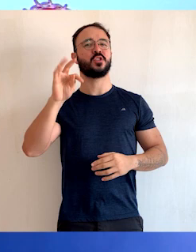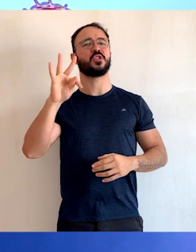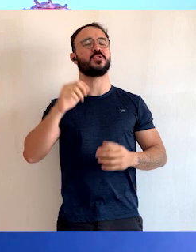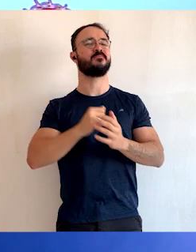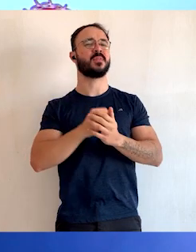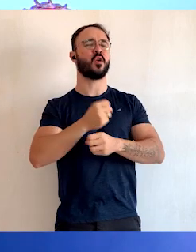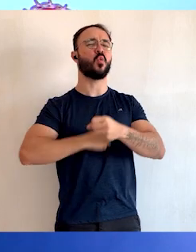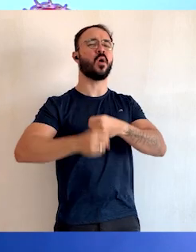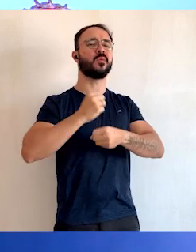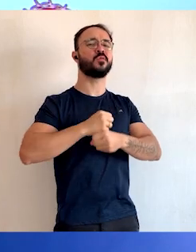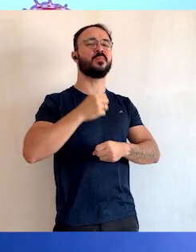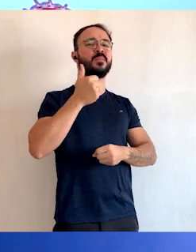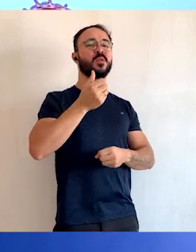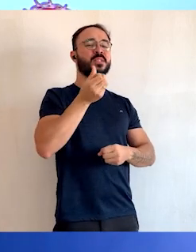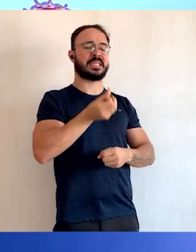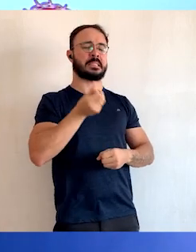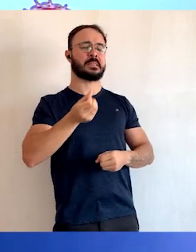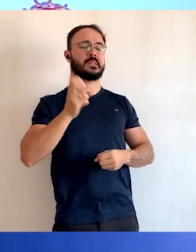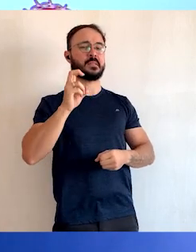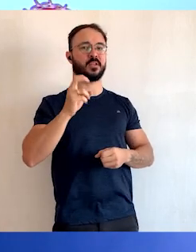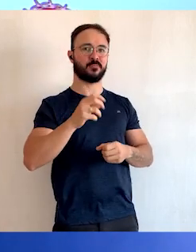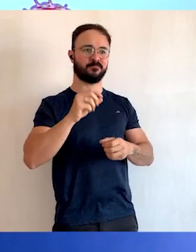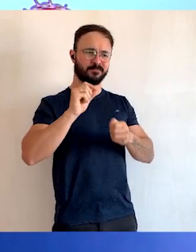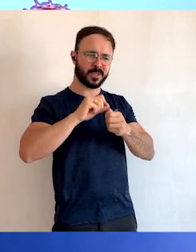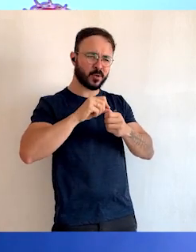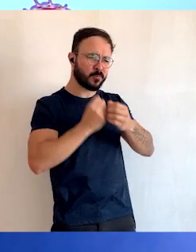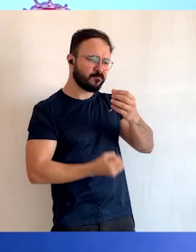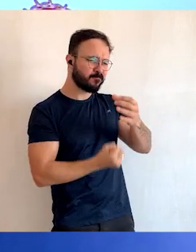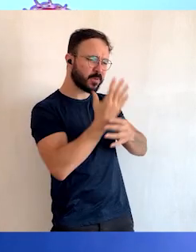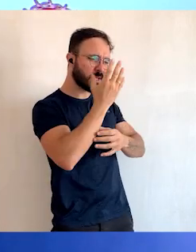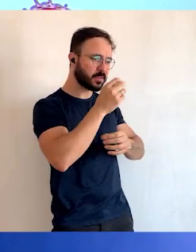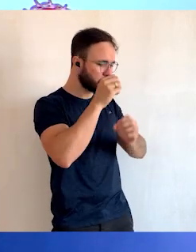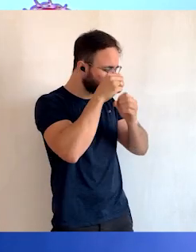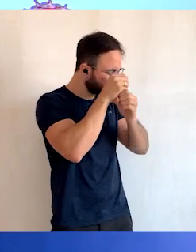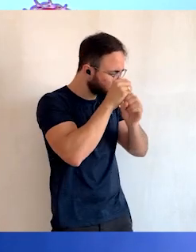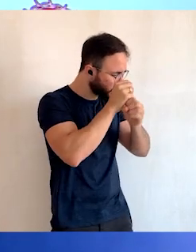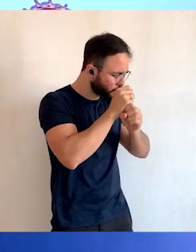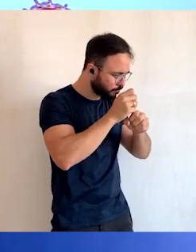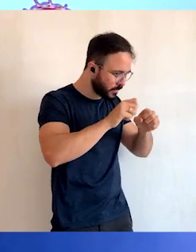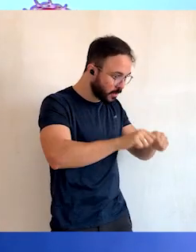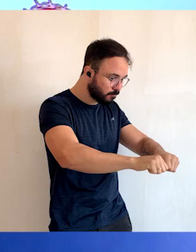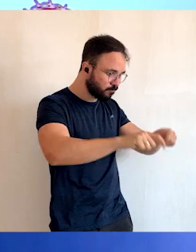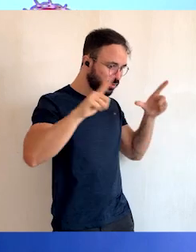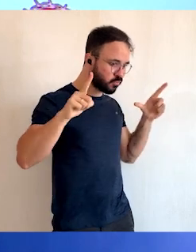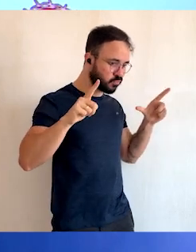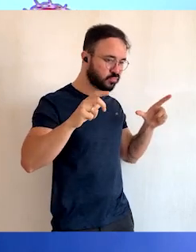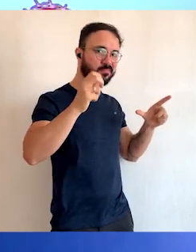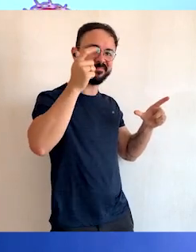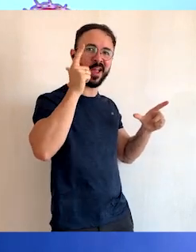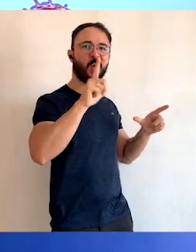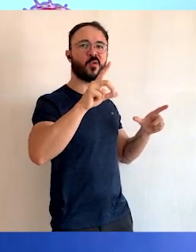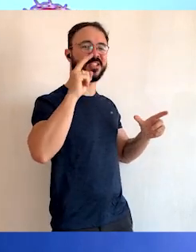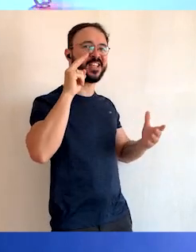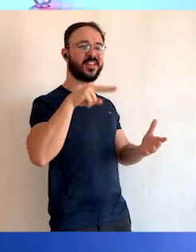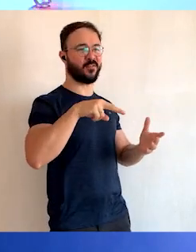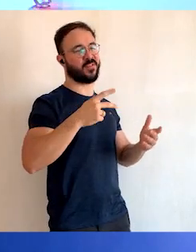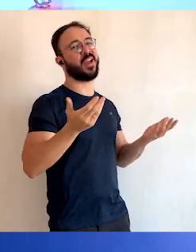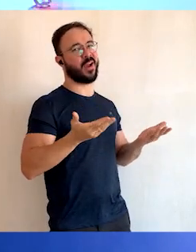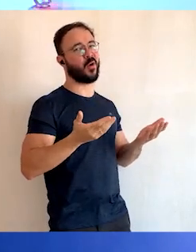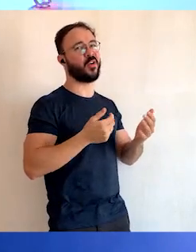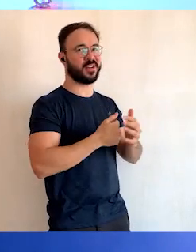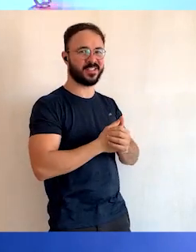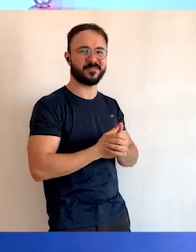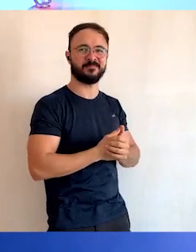a sua utilização, ele pôde observar uma pequena estrutura, que chamou de células.